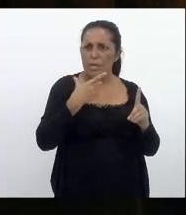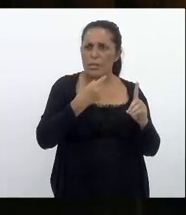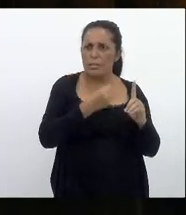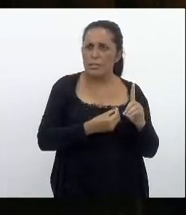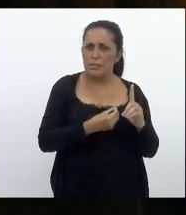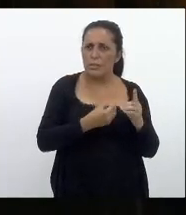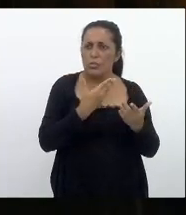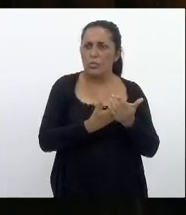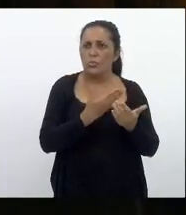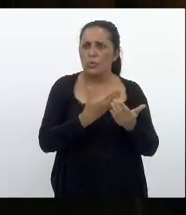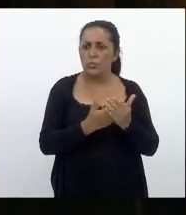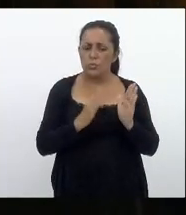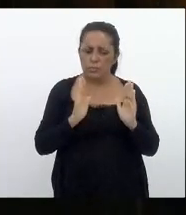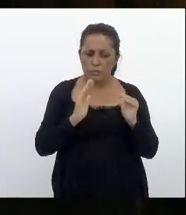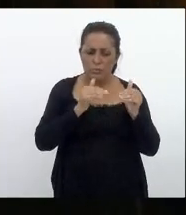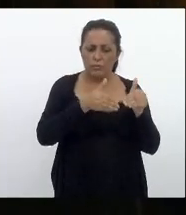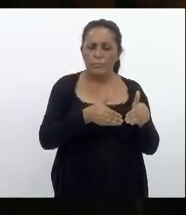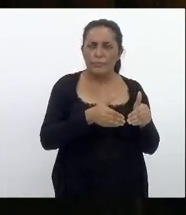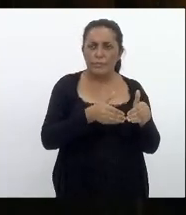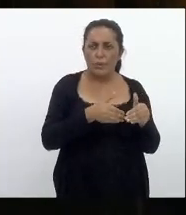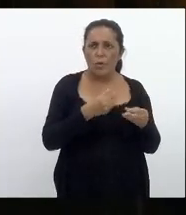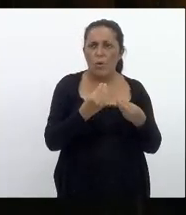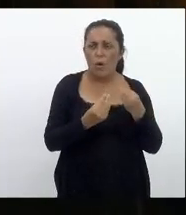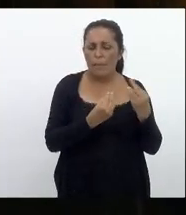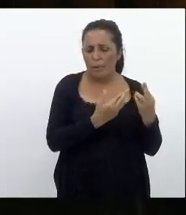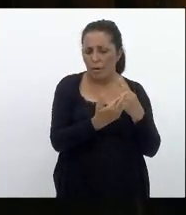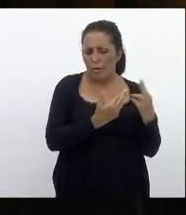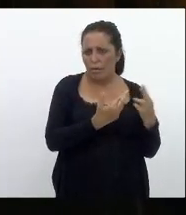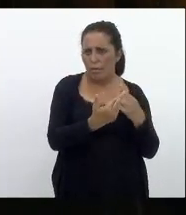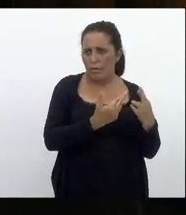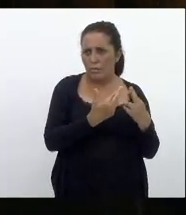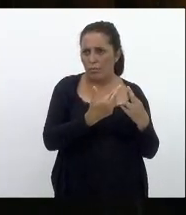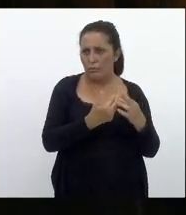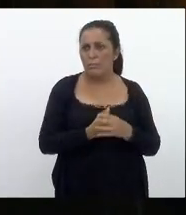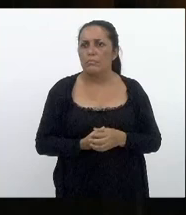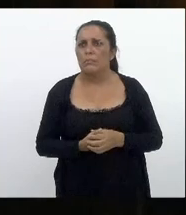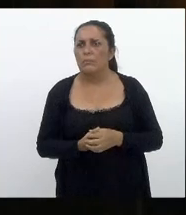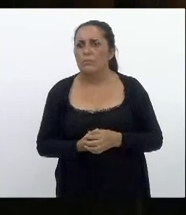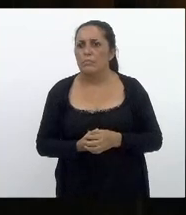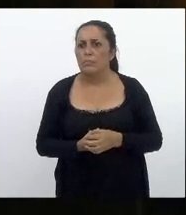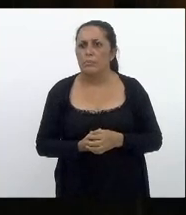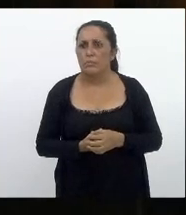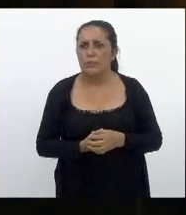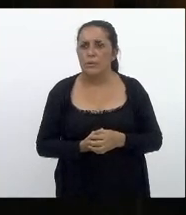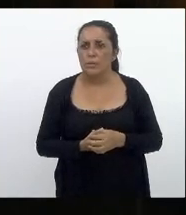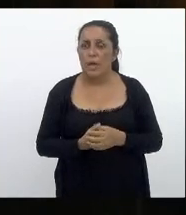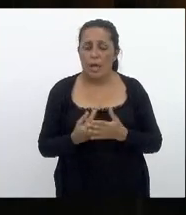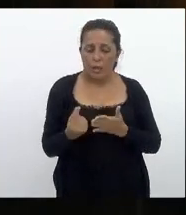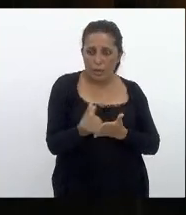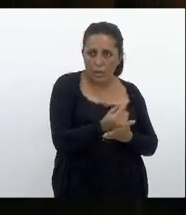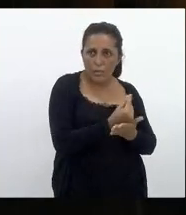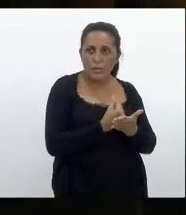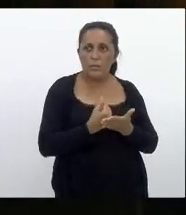específico para ver se existe até uma correlação entre esta receita